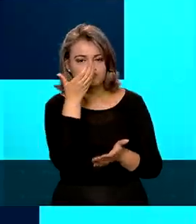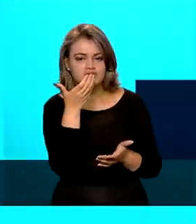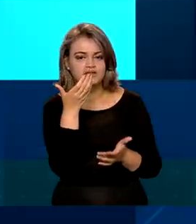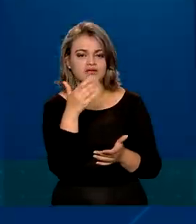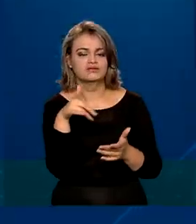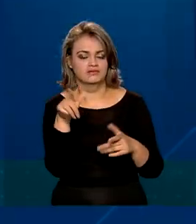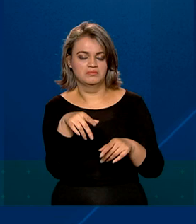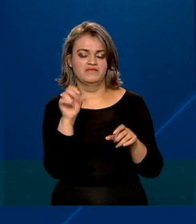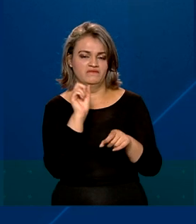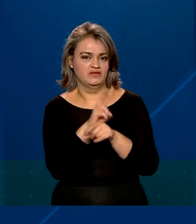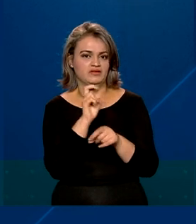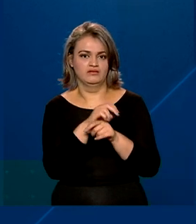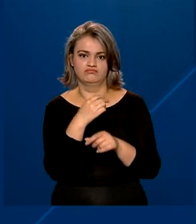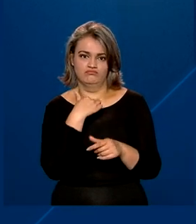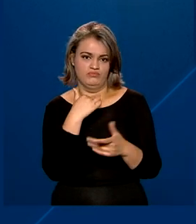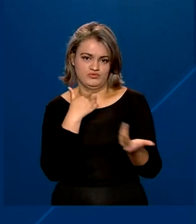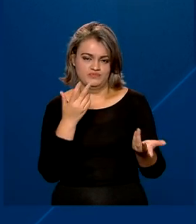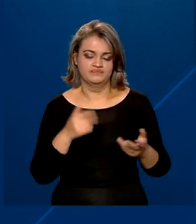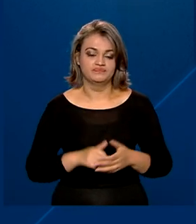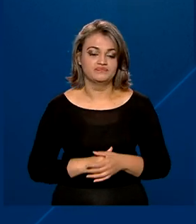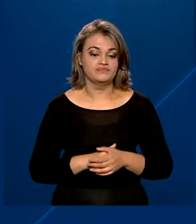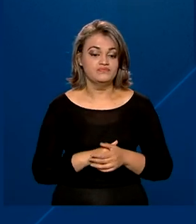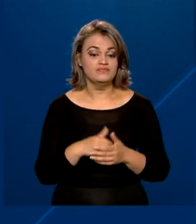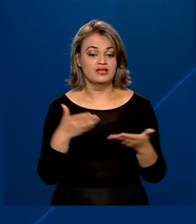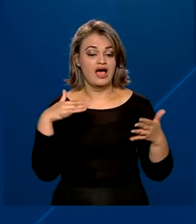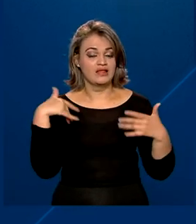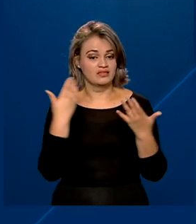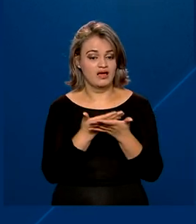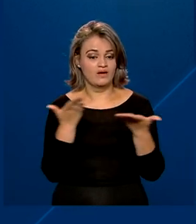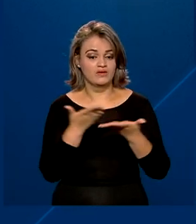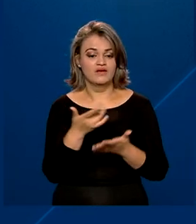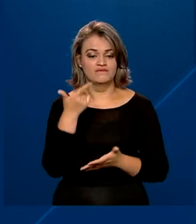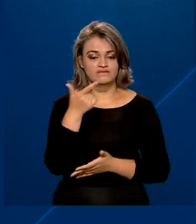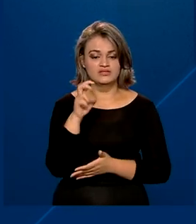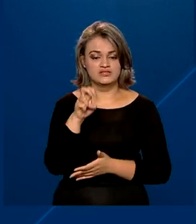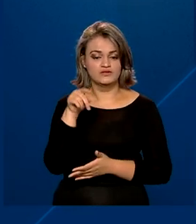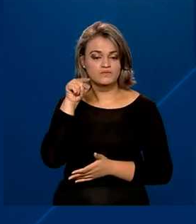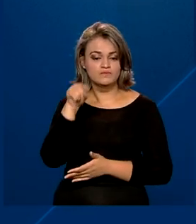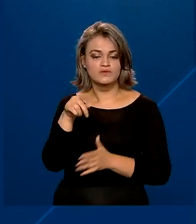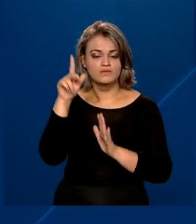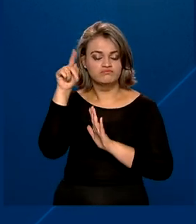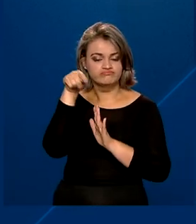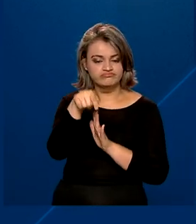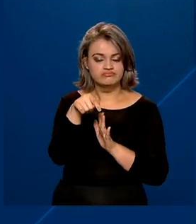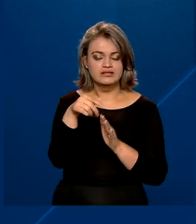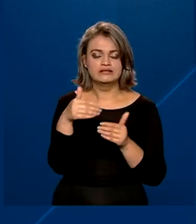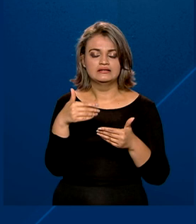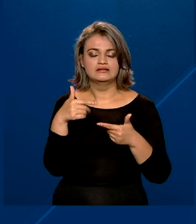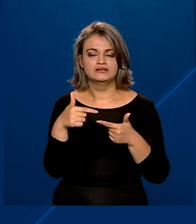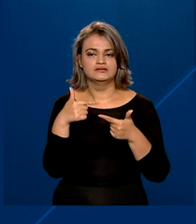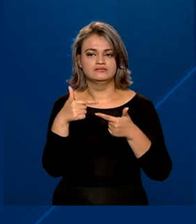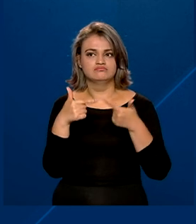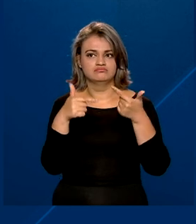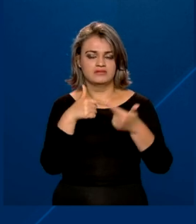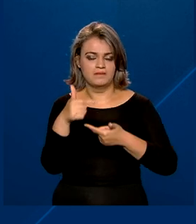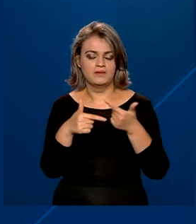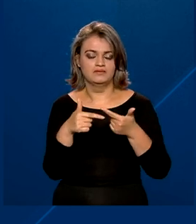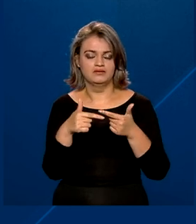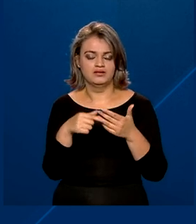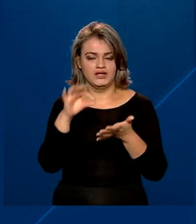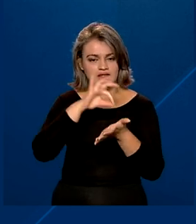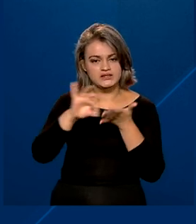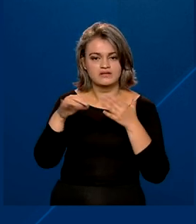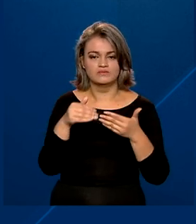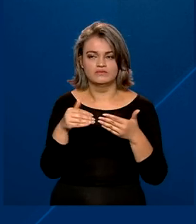Atualmente, há 25 mil produtores orgânicos cadastrados pelo Ministério da Agricultura, Pecuária e